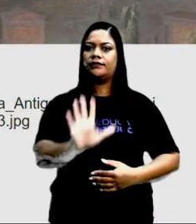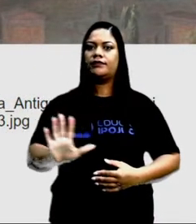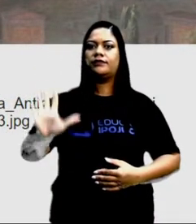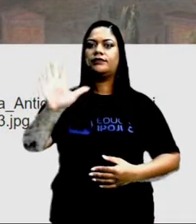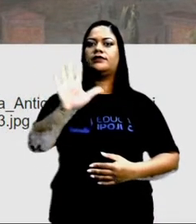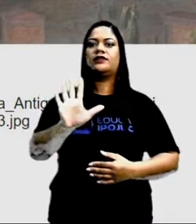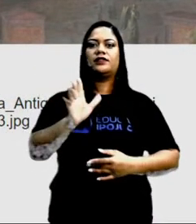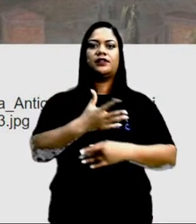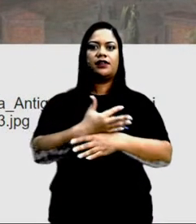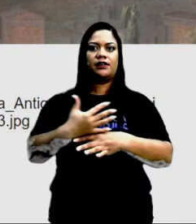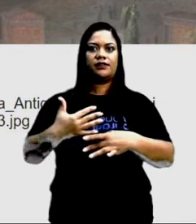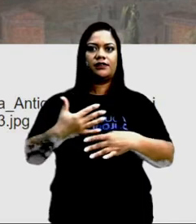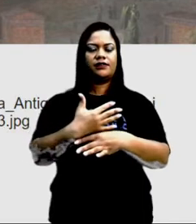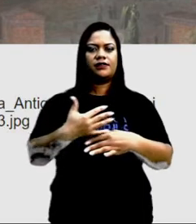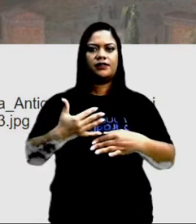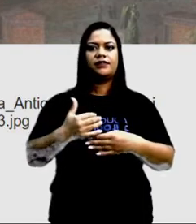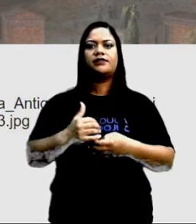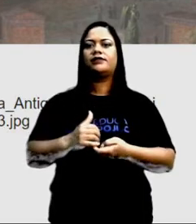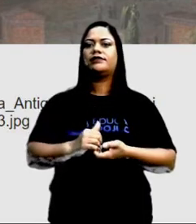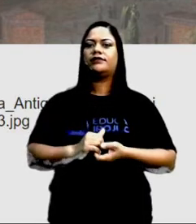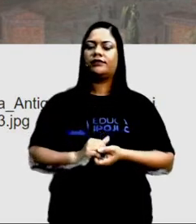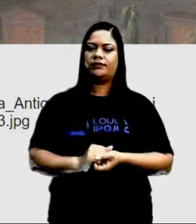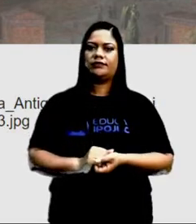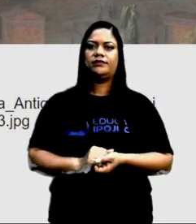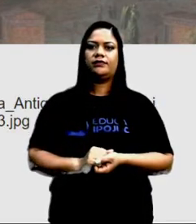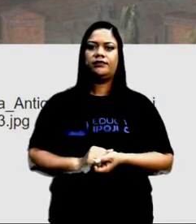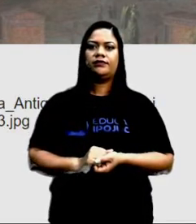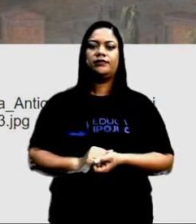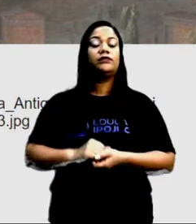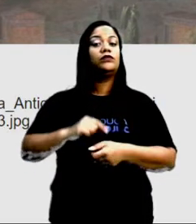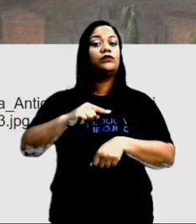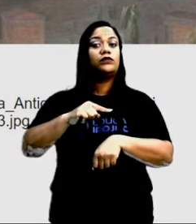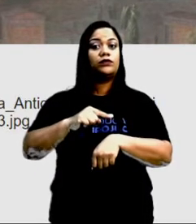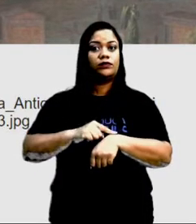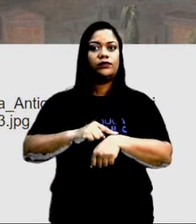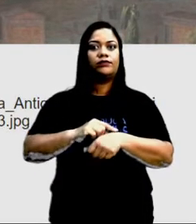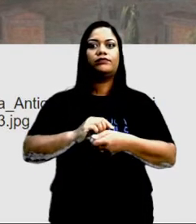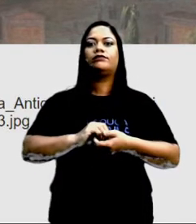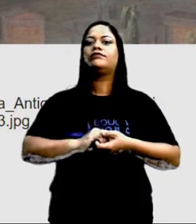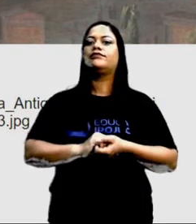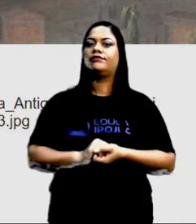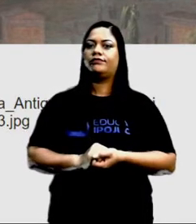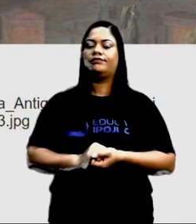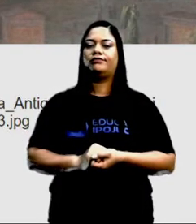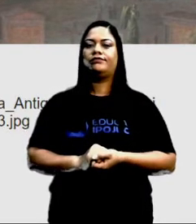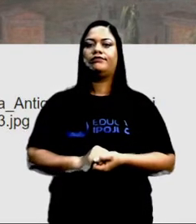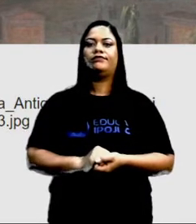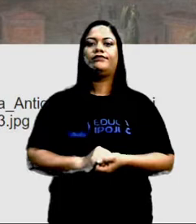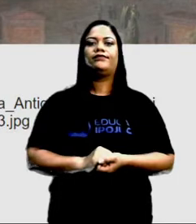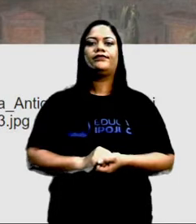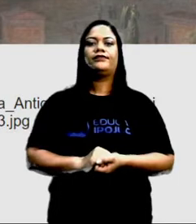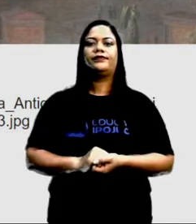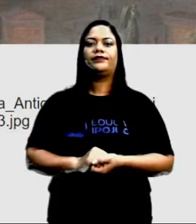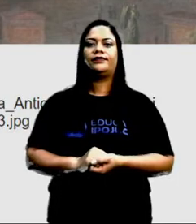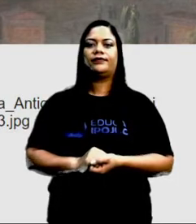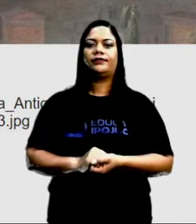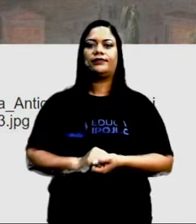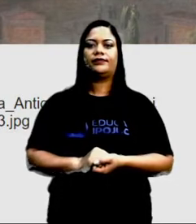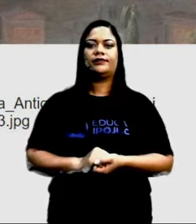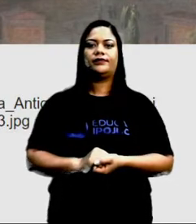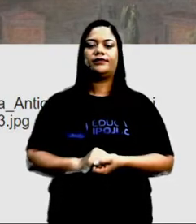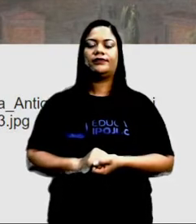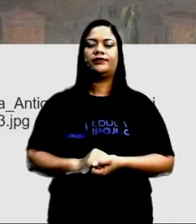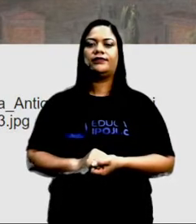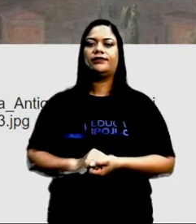era a cidade de Atenas, justamente nesse período da Idade Clássica. Certo, pessoal? Vamos seguir?